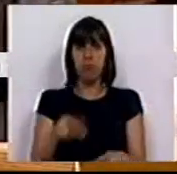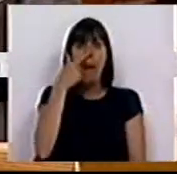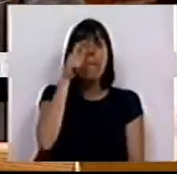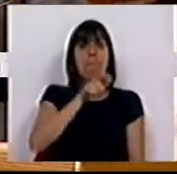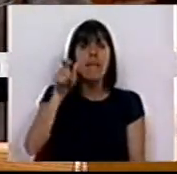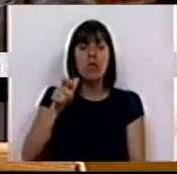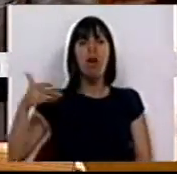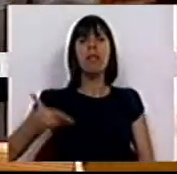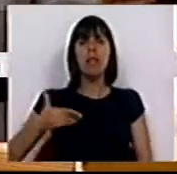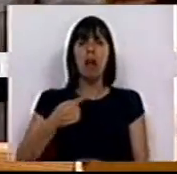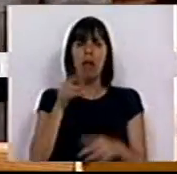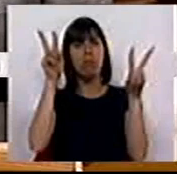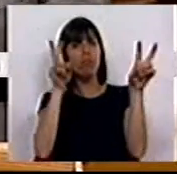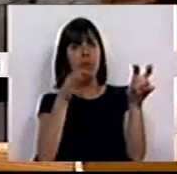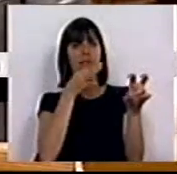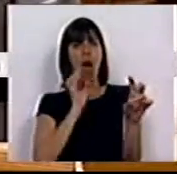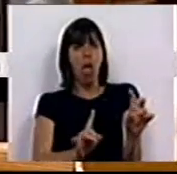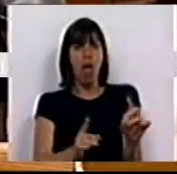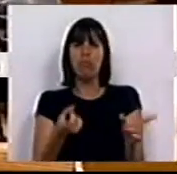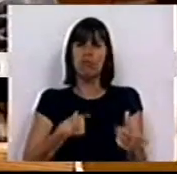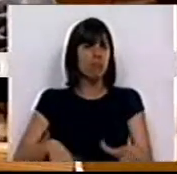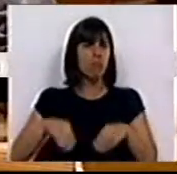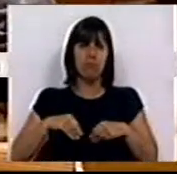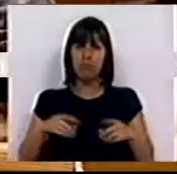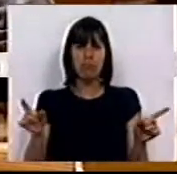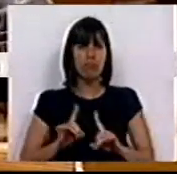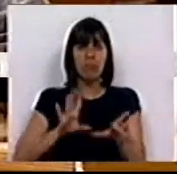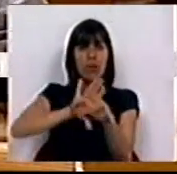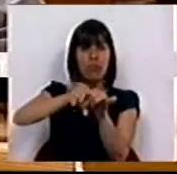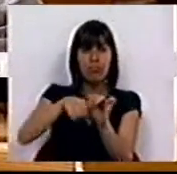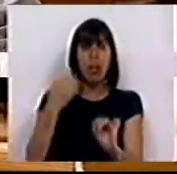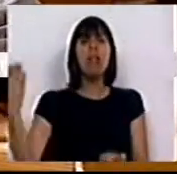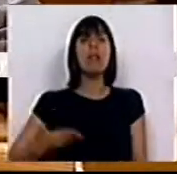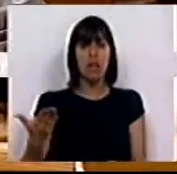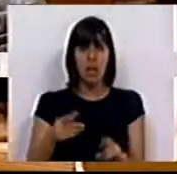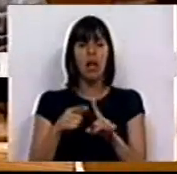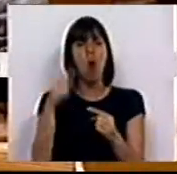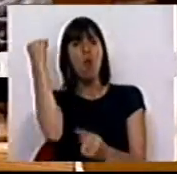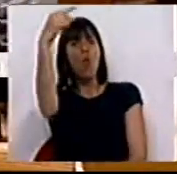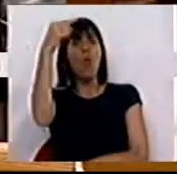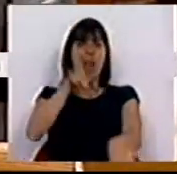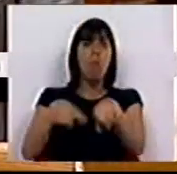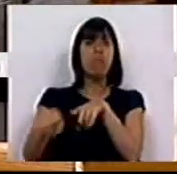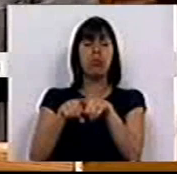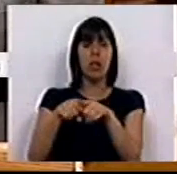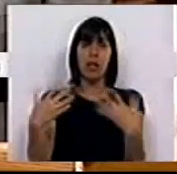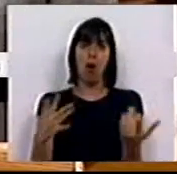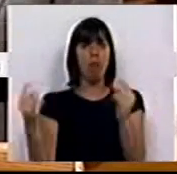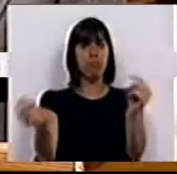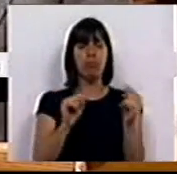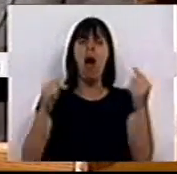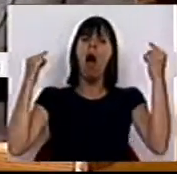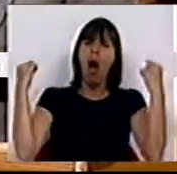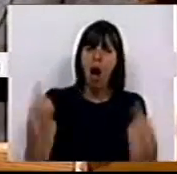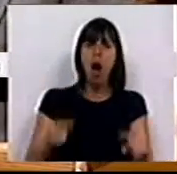pessoas e de direitos que falamos. E nós não aceitamos que a destruição de direitos seja a única política em cima da mesa.